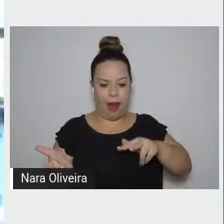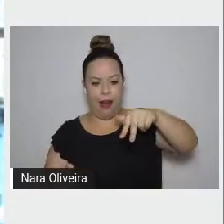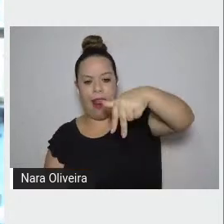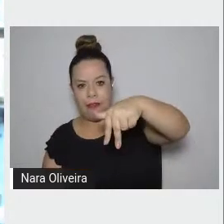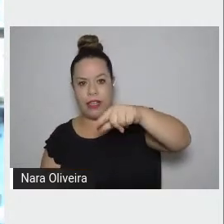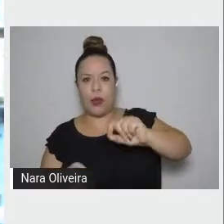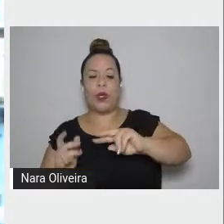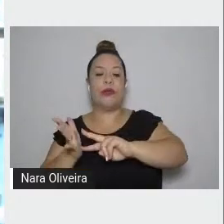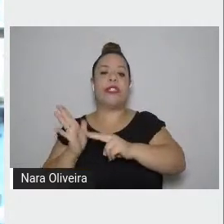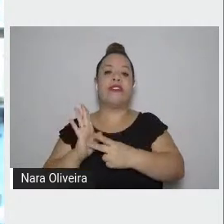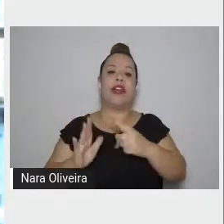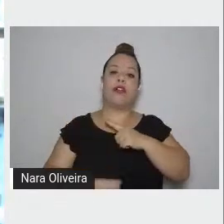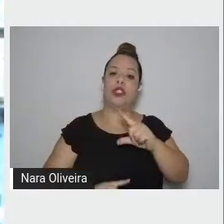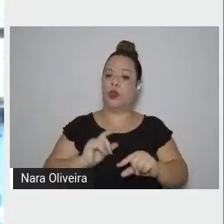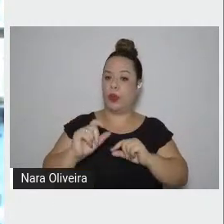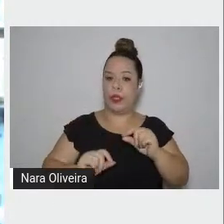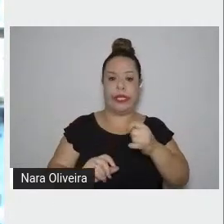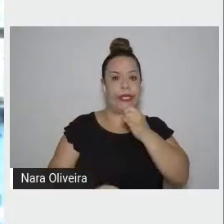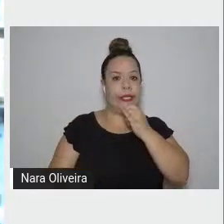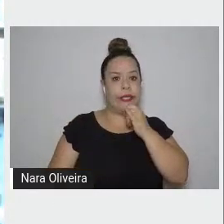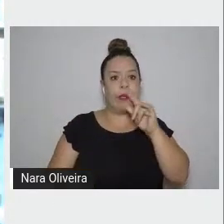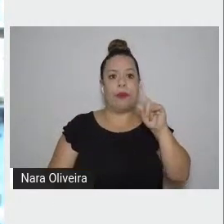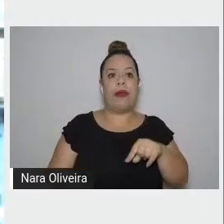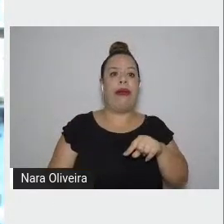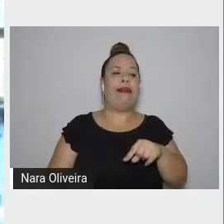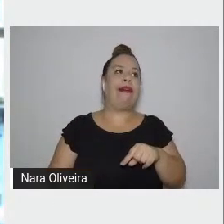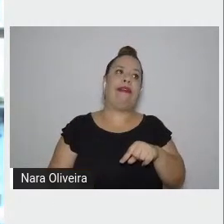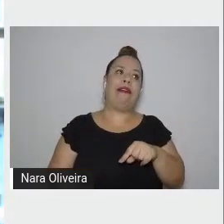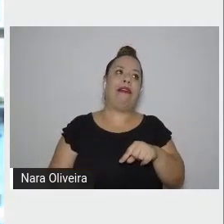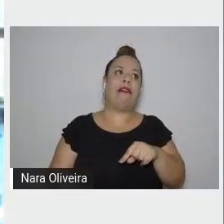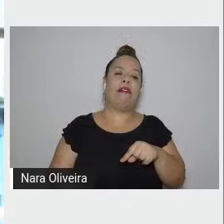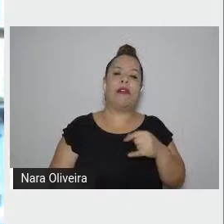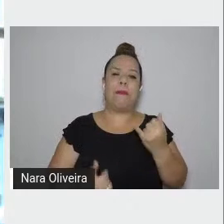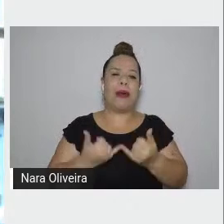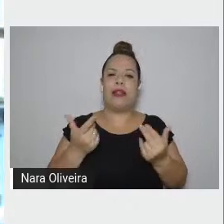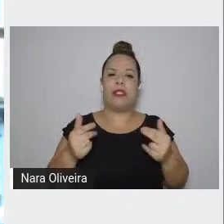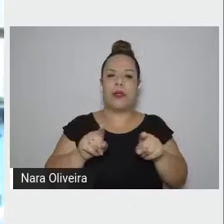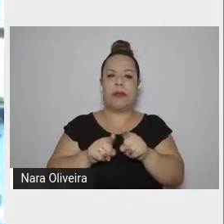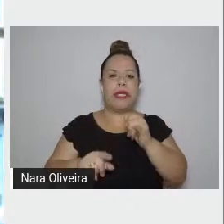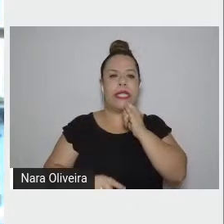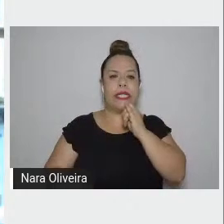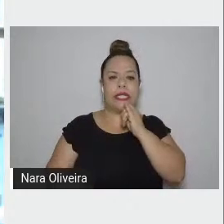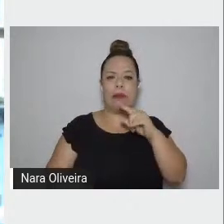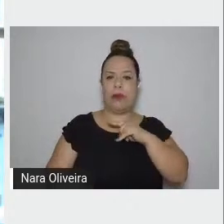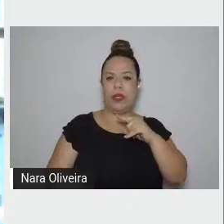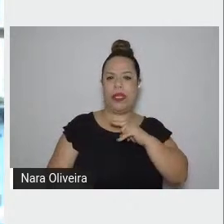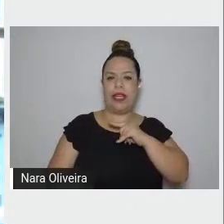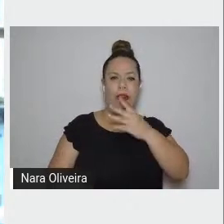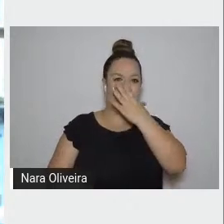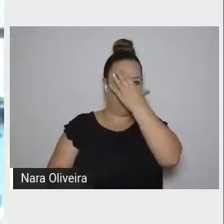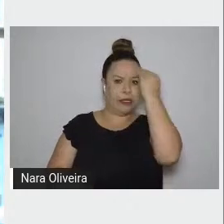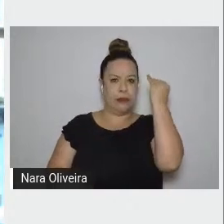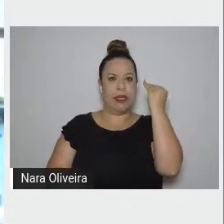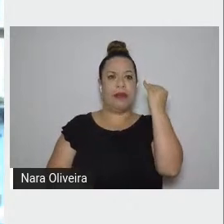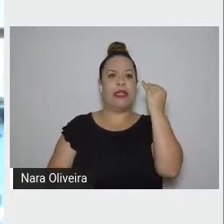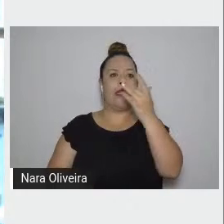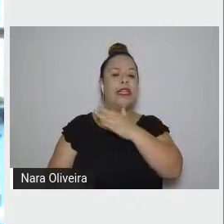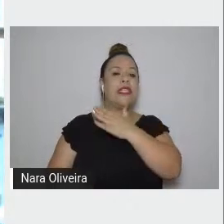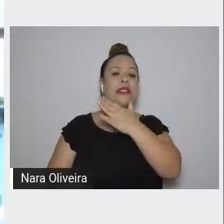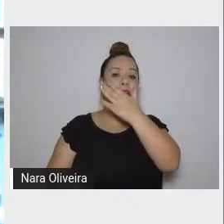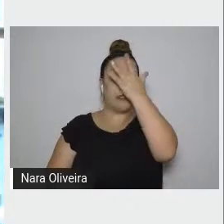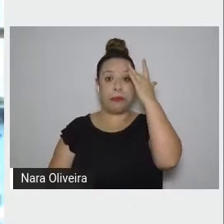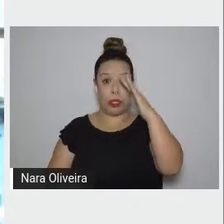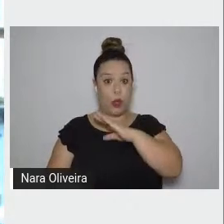sentido de tirar do esquecimento os mortos anônimos, todos